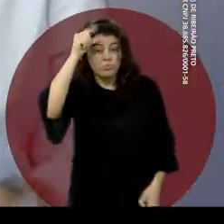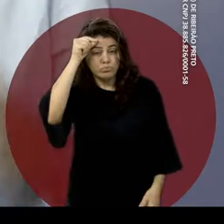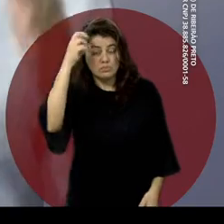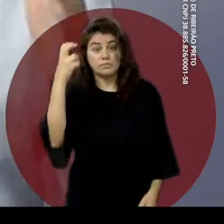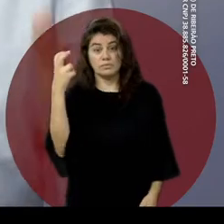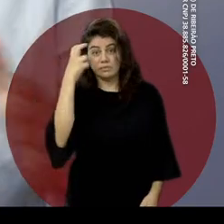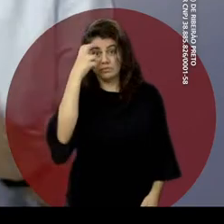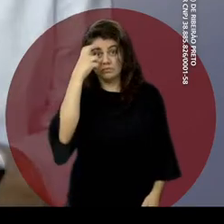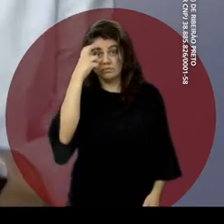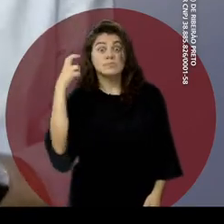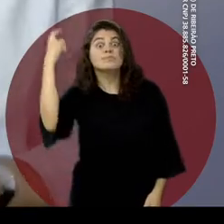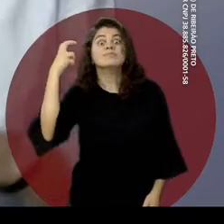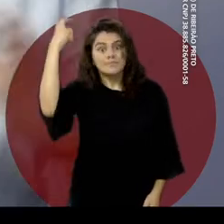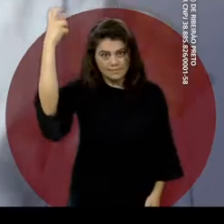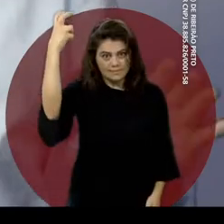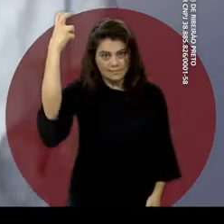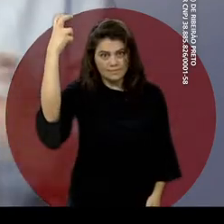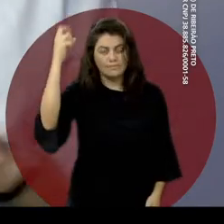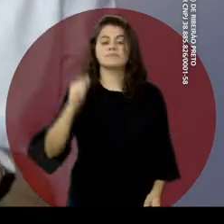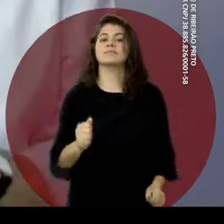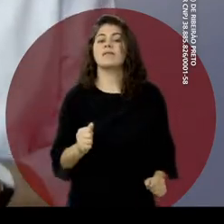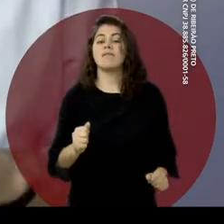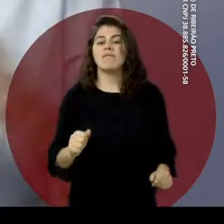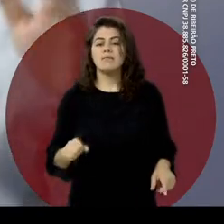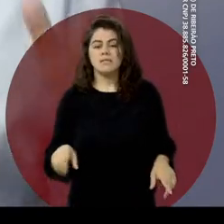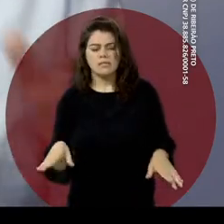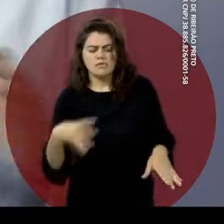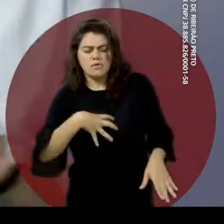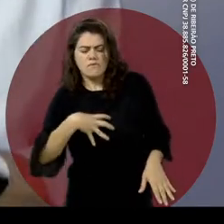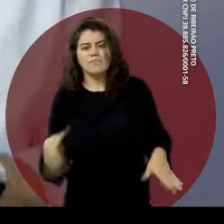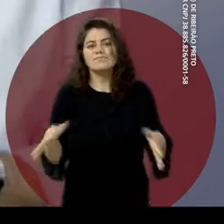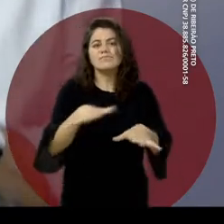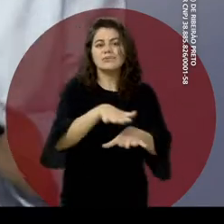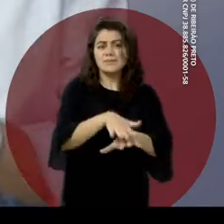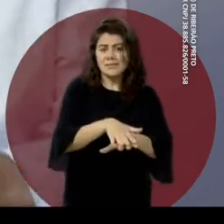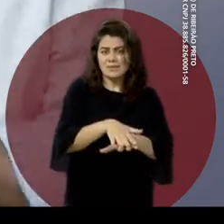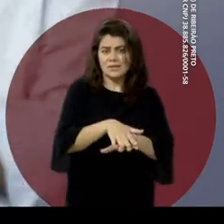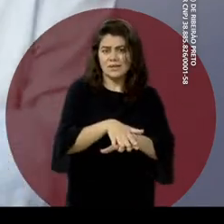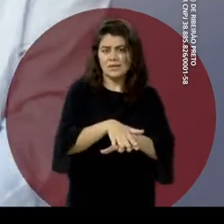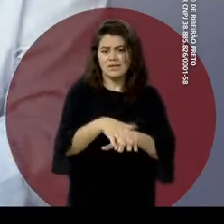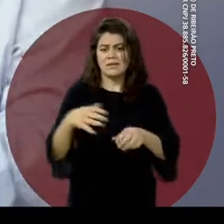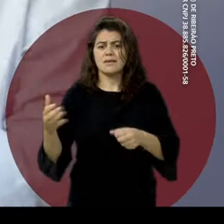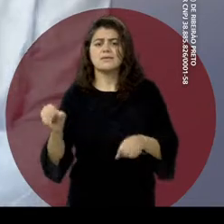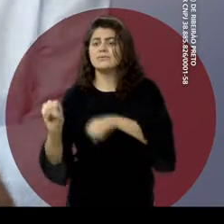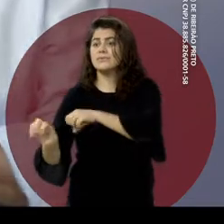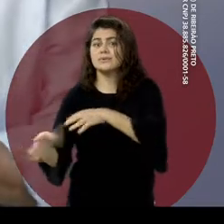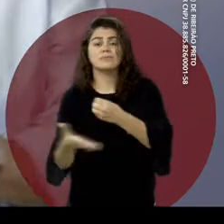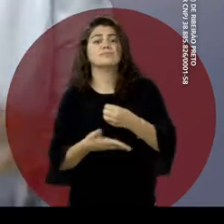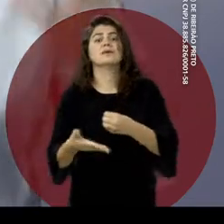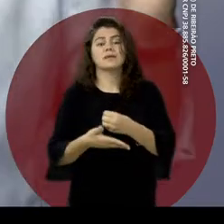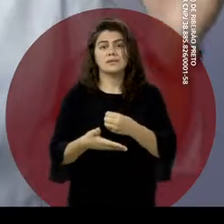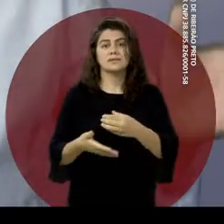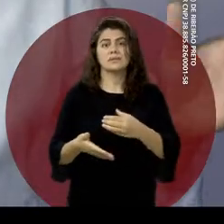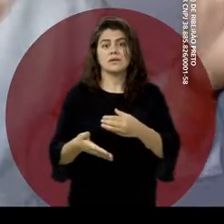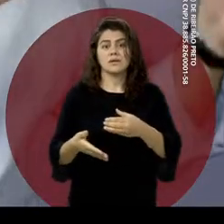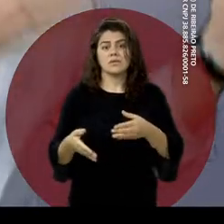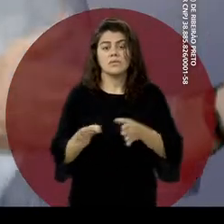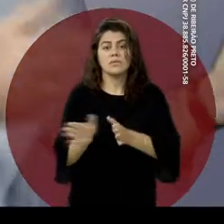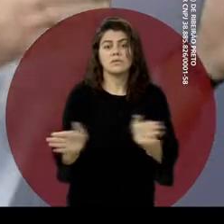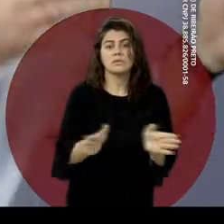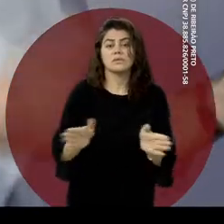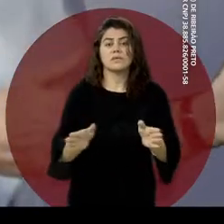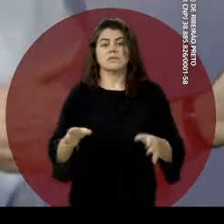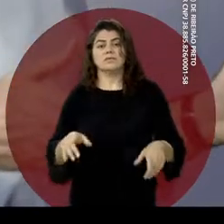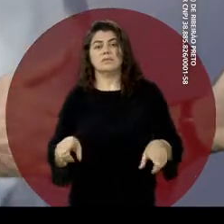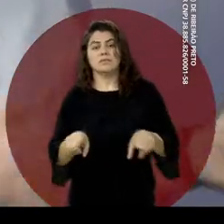desenvolvimento, altas habilidades ou superdotação. Faremos isso de forma inclusiva na rede regular de ensino, com acesso